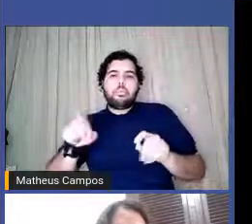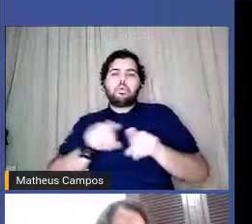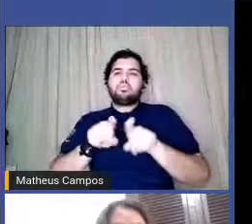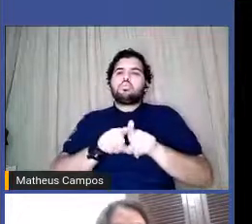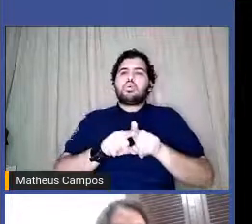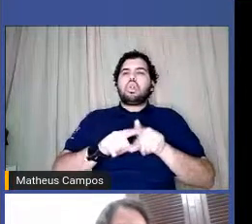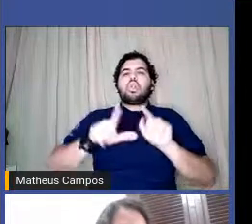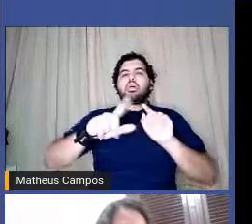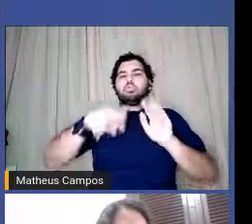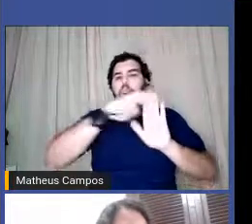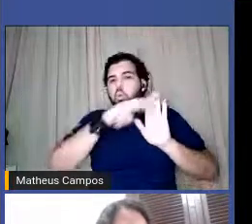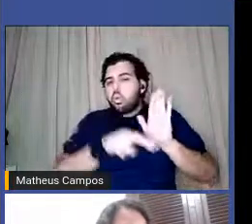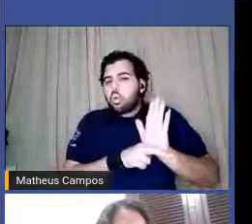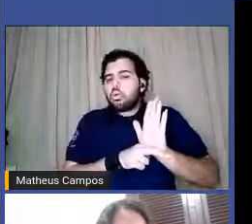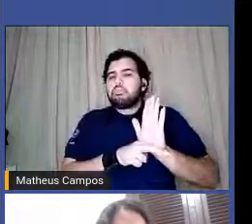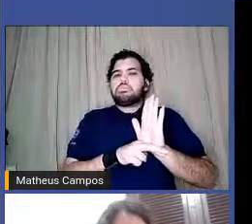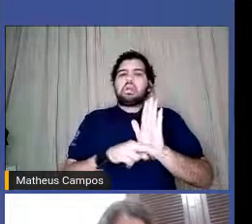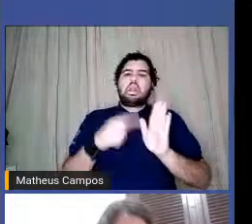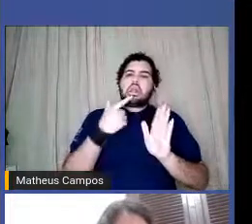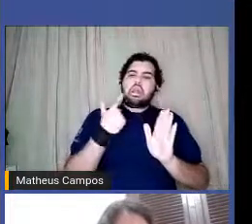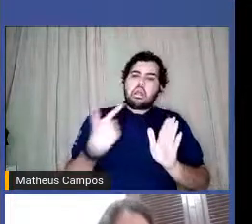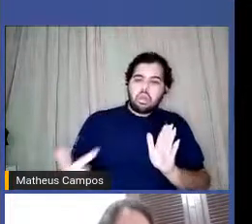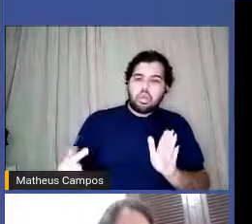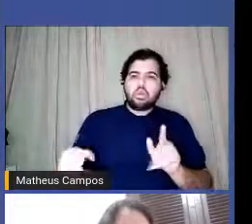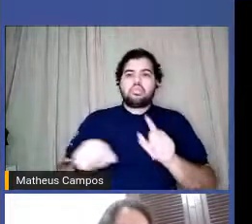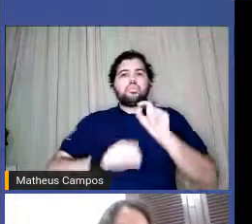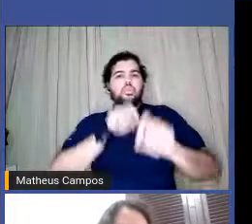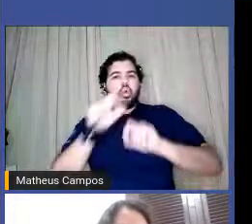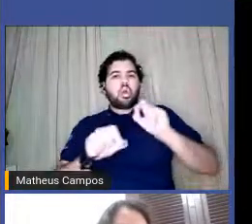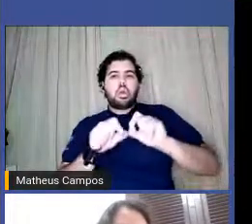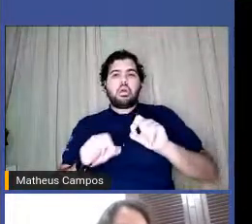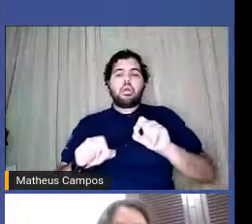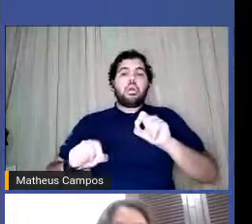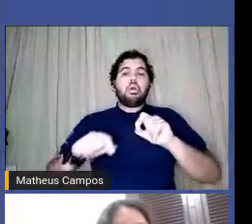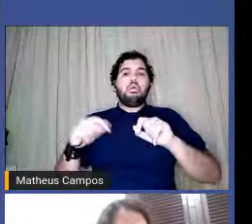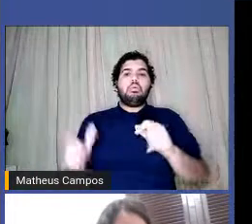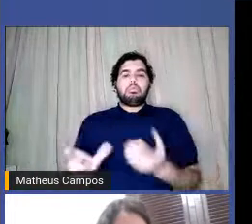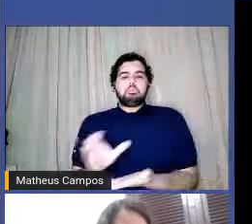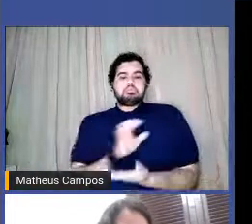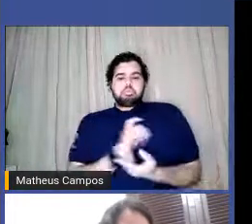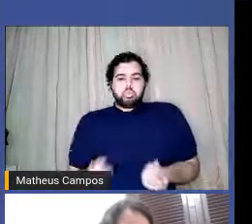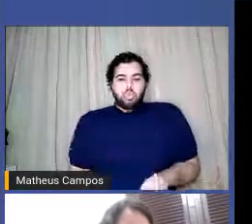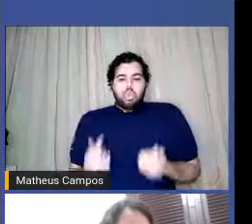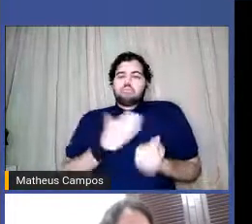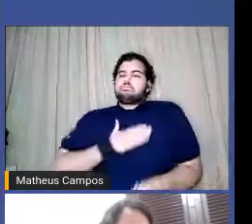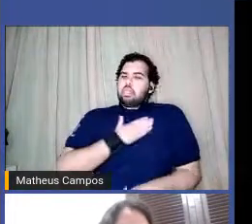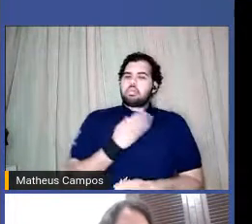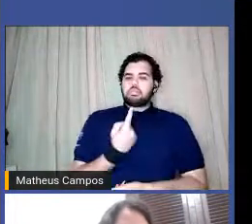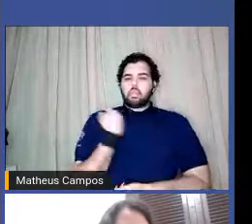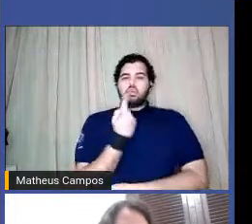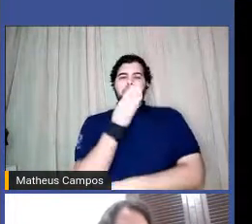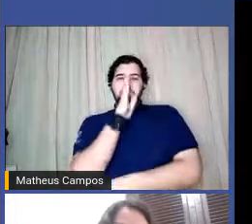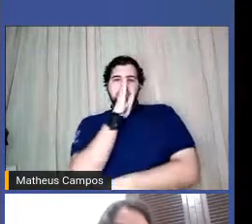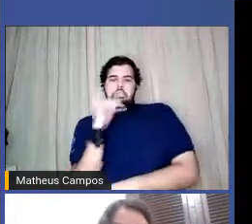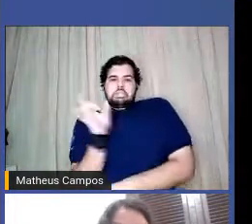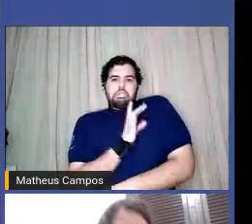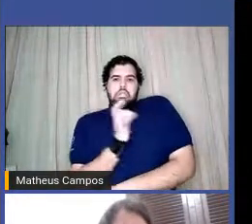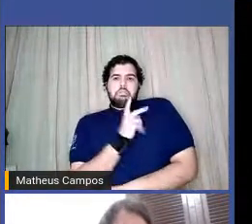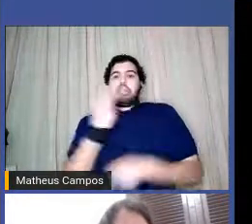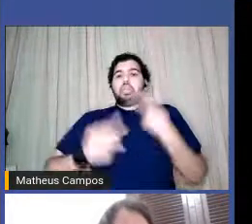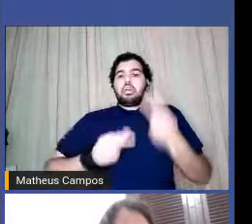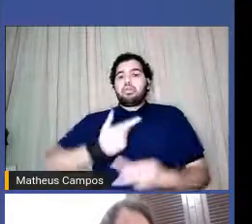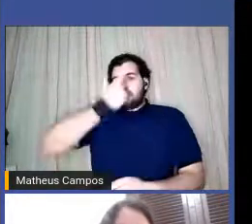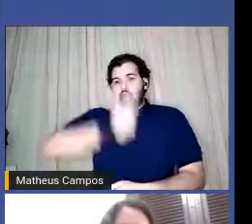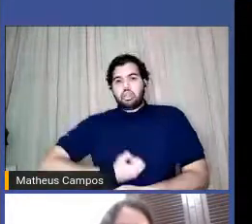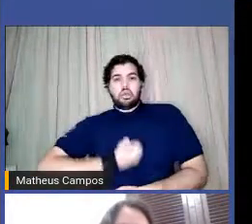língua, os milionários que se beneficiam do nosso silêncio, do medo de se dizer poeta. Só